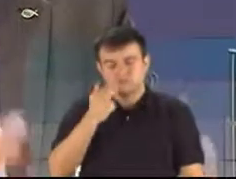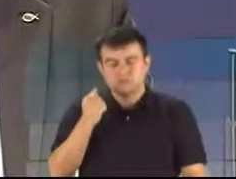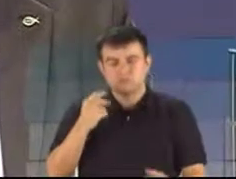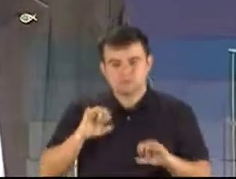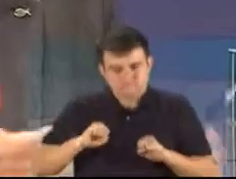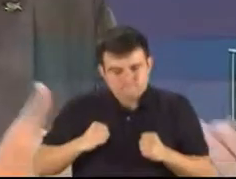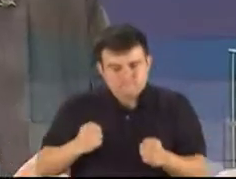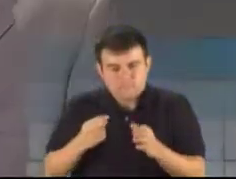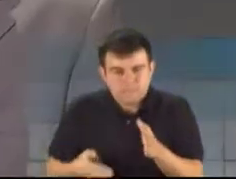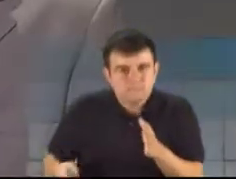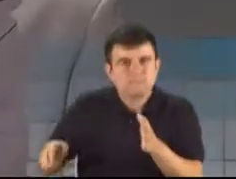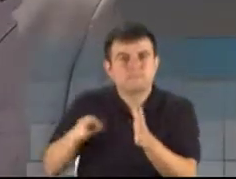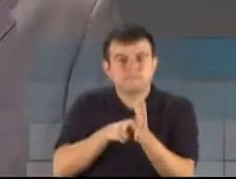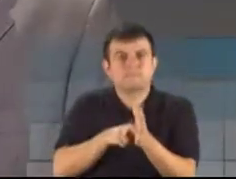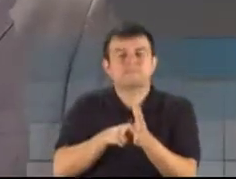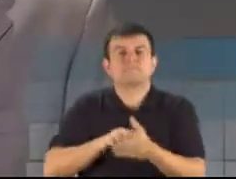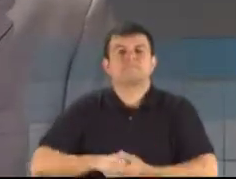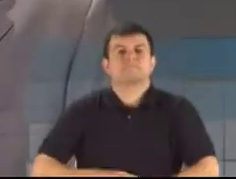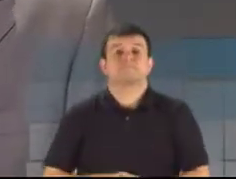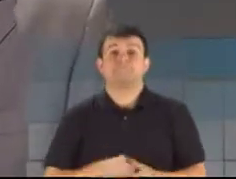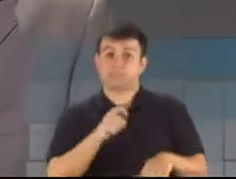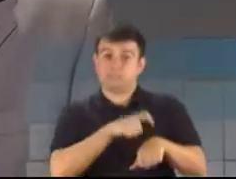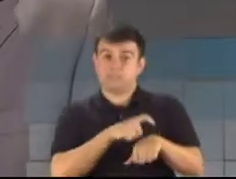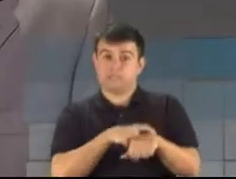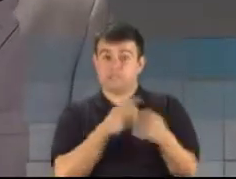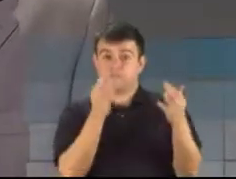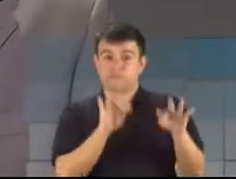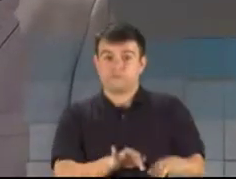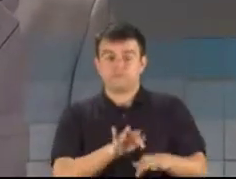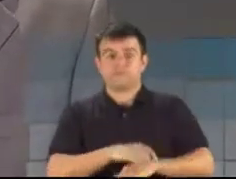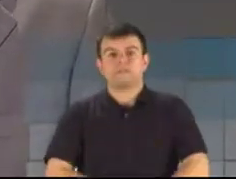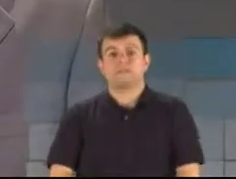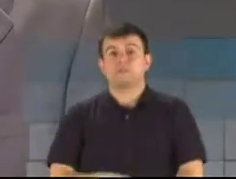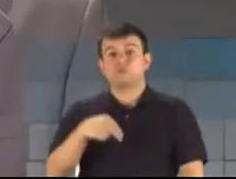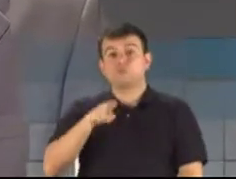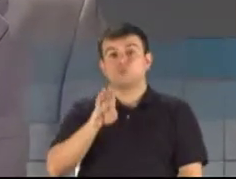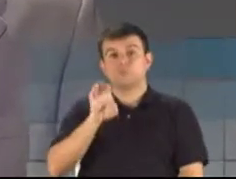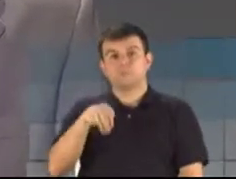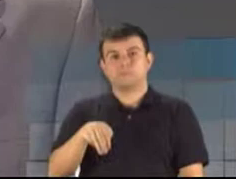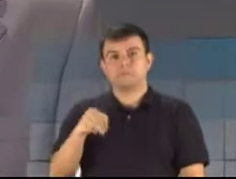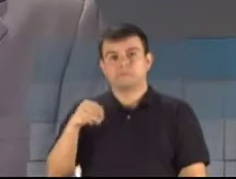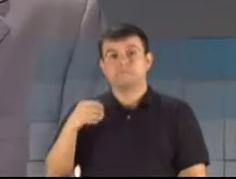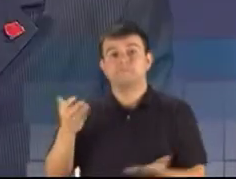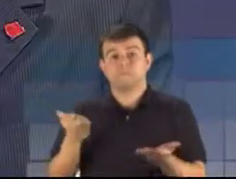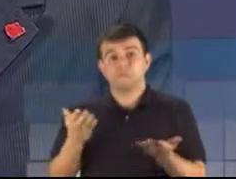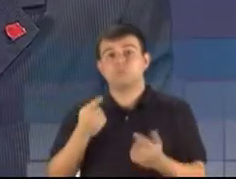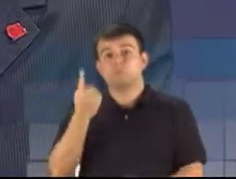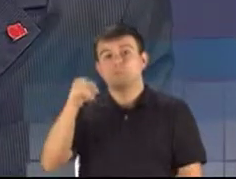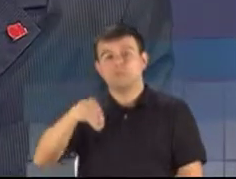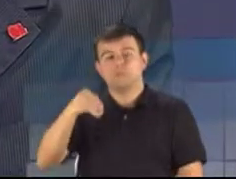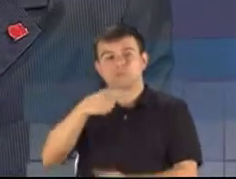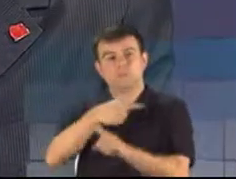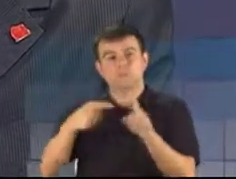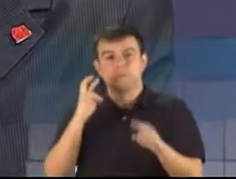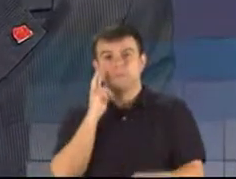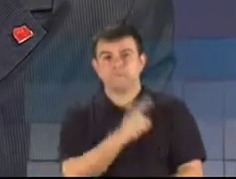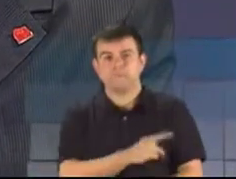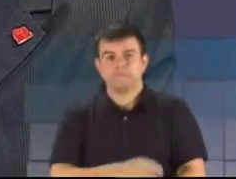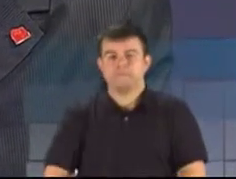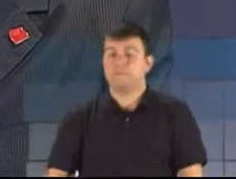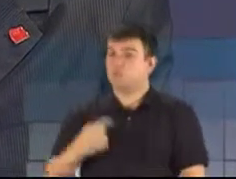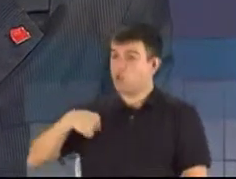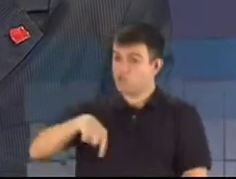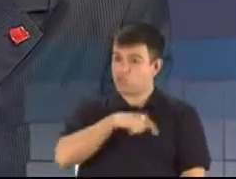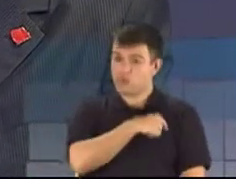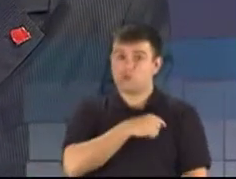compensar, nessa conta? esgotado, o candidato Númen Medeiros tem um minuto e meio para a resposta. Nós, do Partido